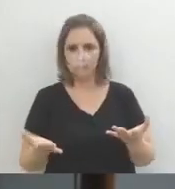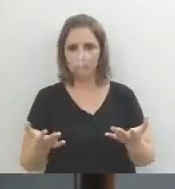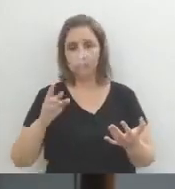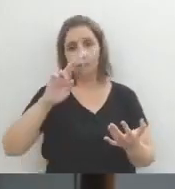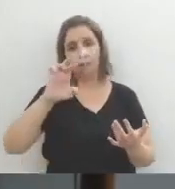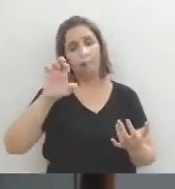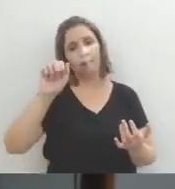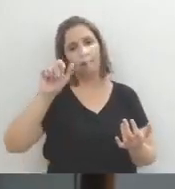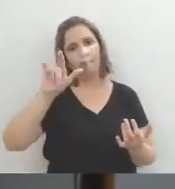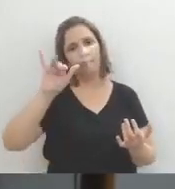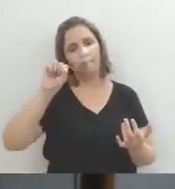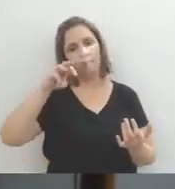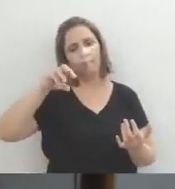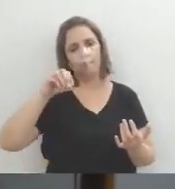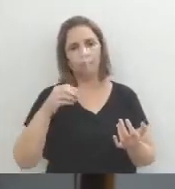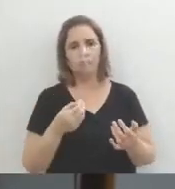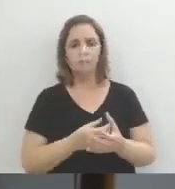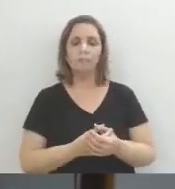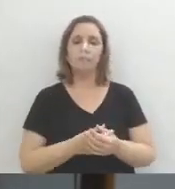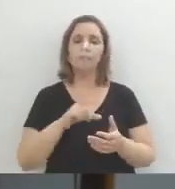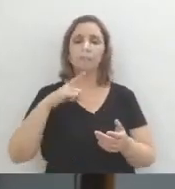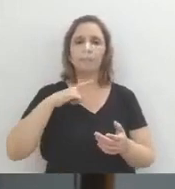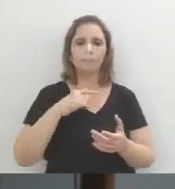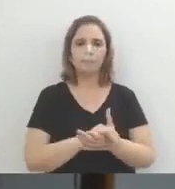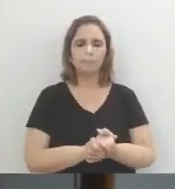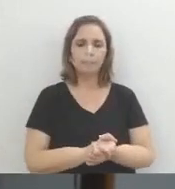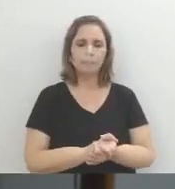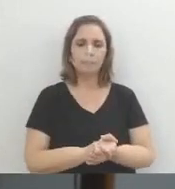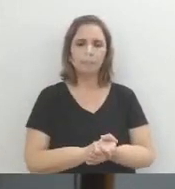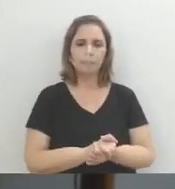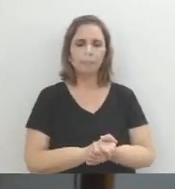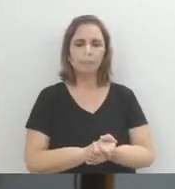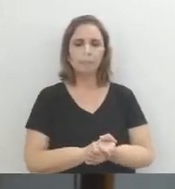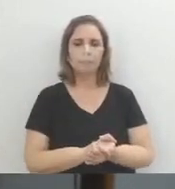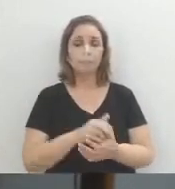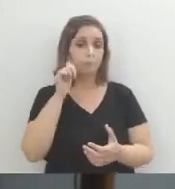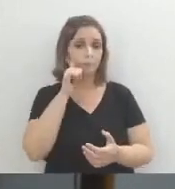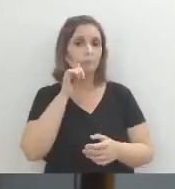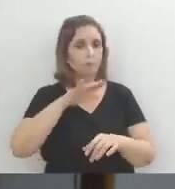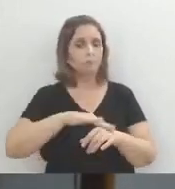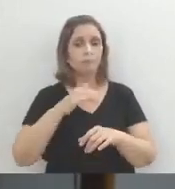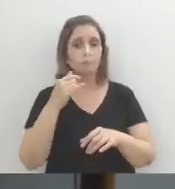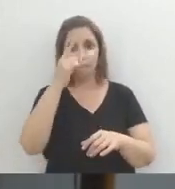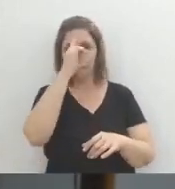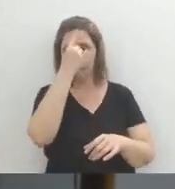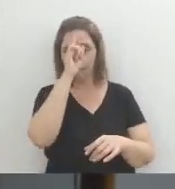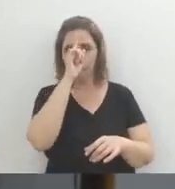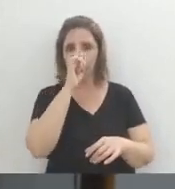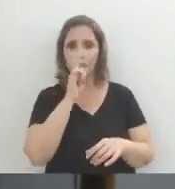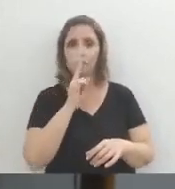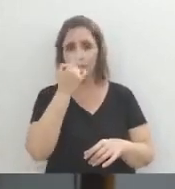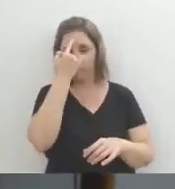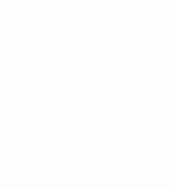de Assis, ele atribui a seus personagens, sobretudo, as mulheres, ao perfil feminino,